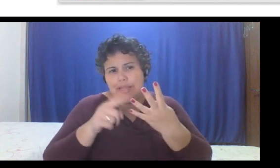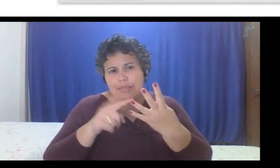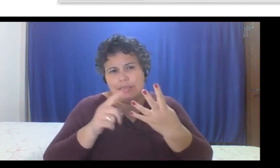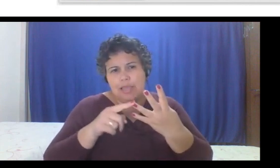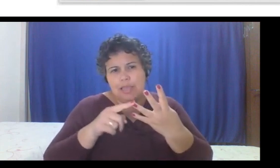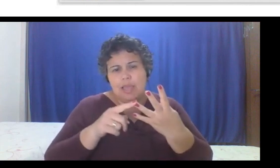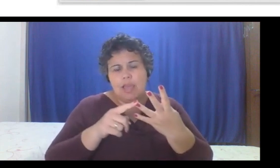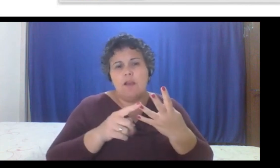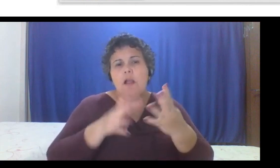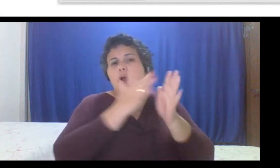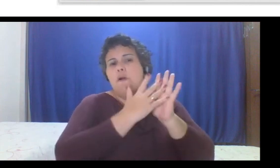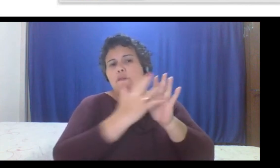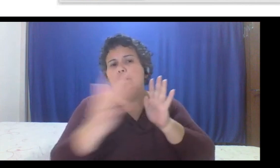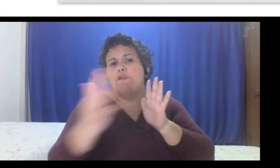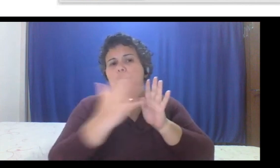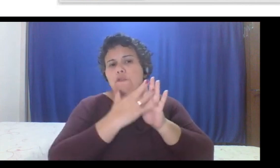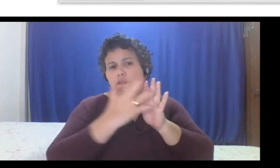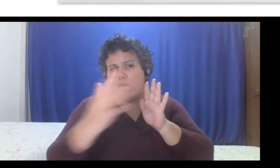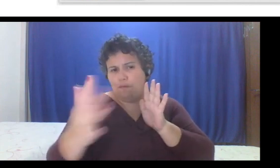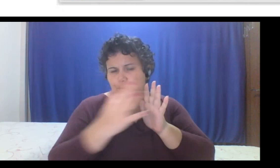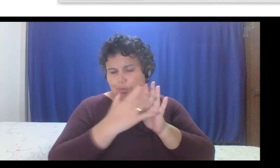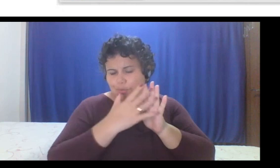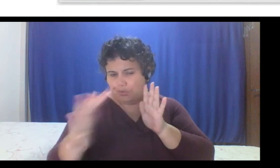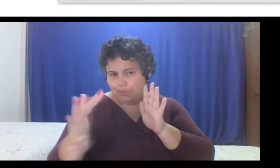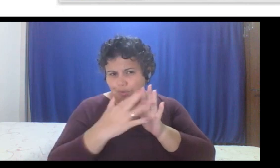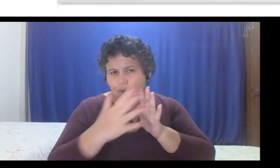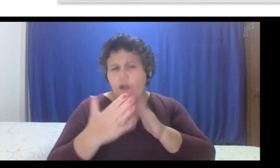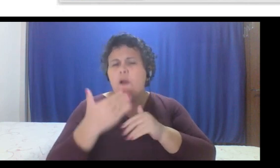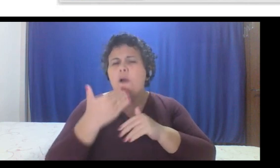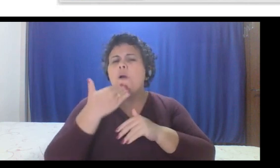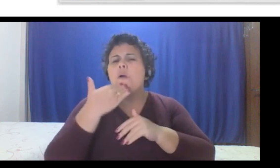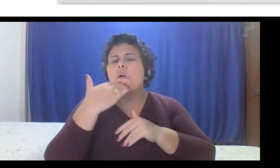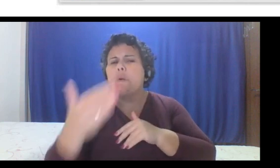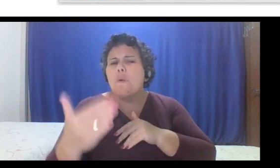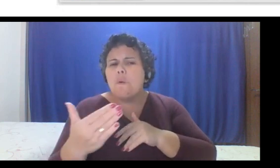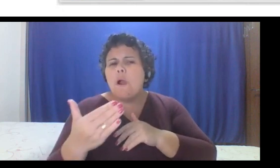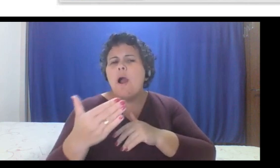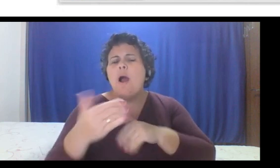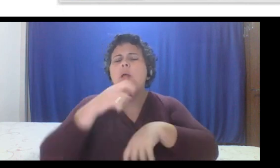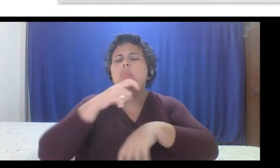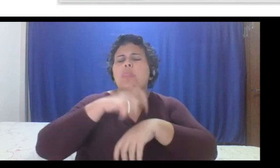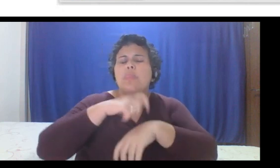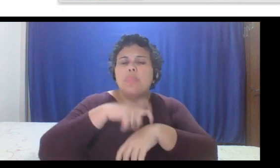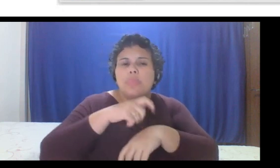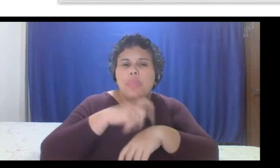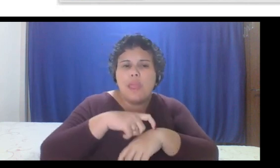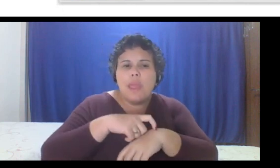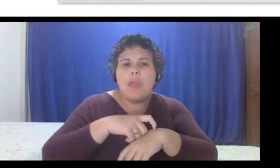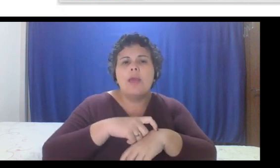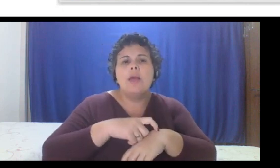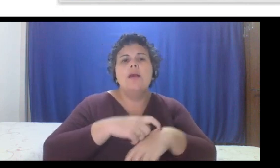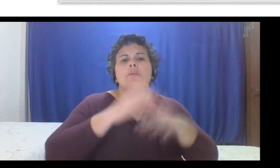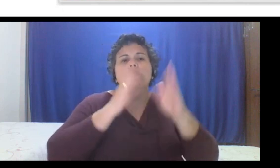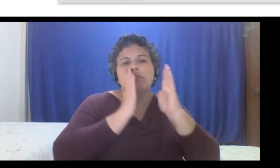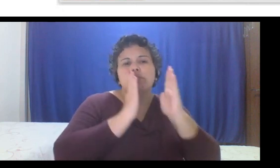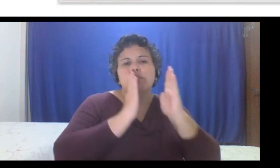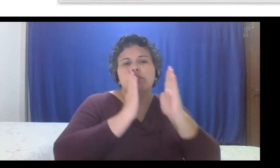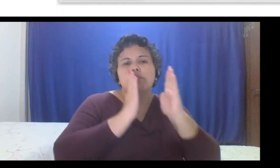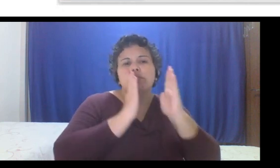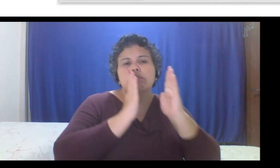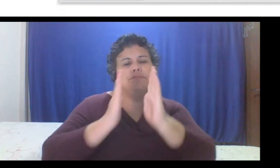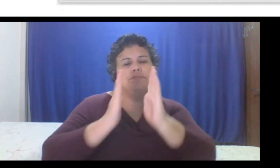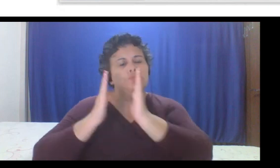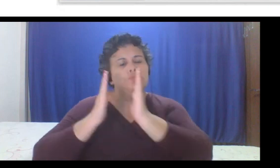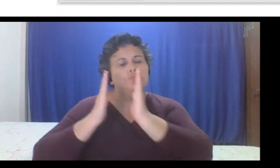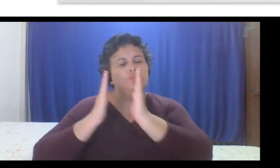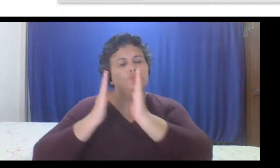que eu trouxe para vocês, poxa, quais são as etapas, né, quanto tempo entre as etapas, etc. Eu também já vou trazendo